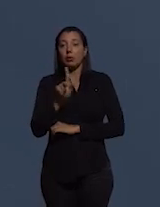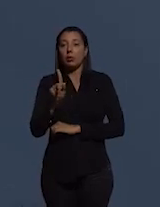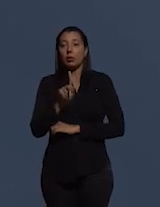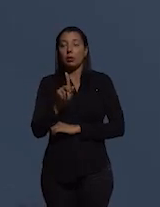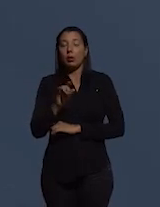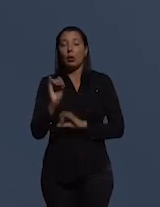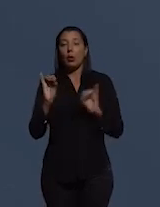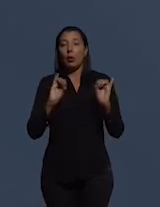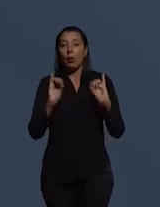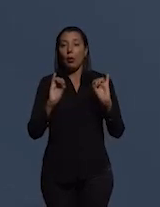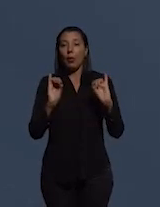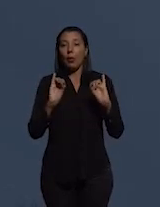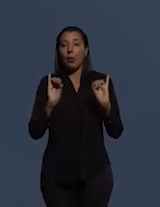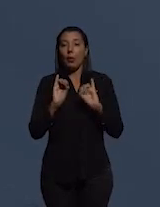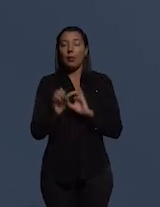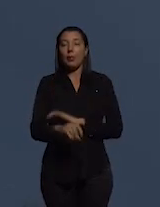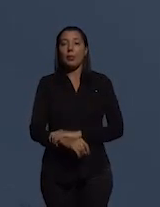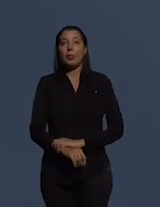Alina.